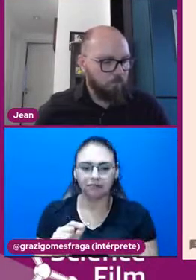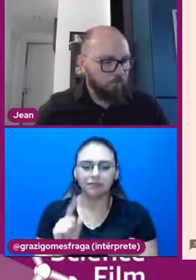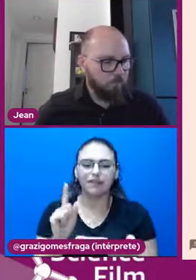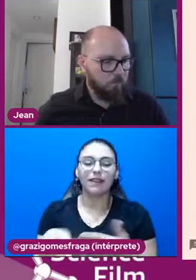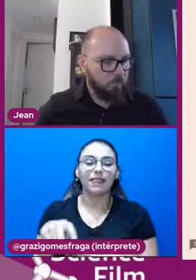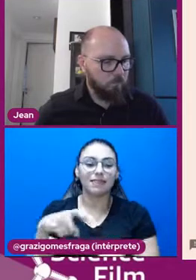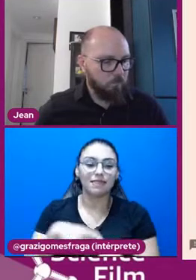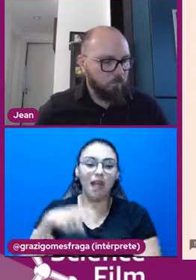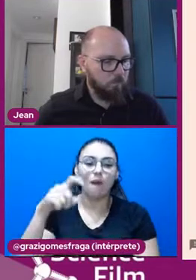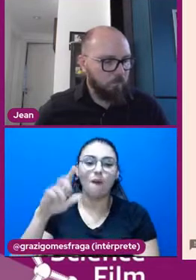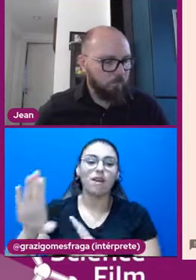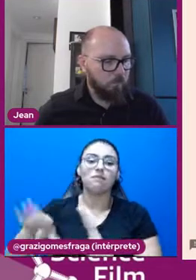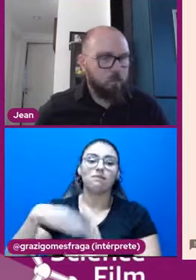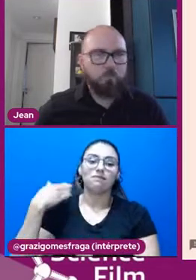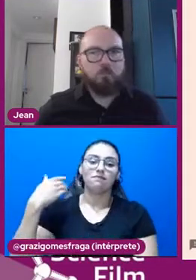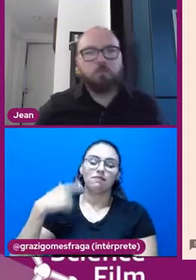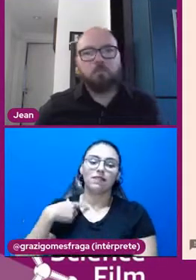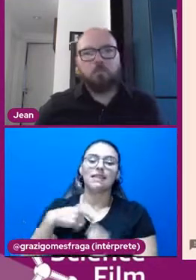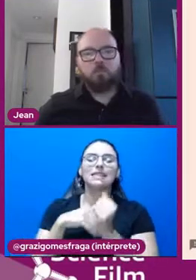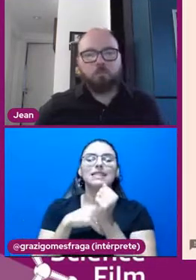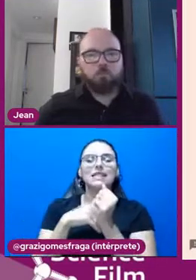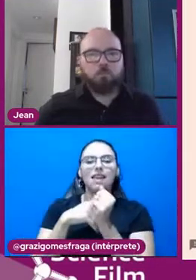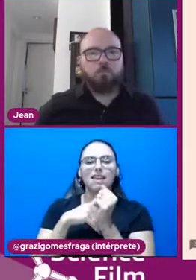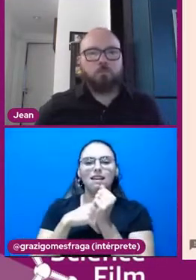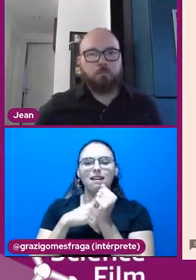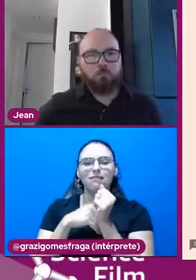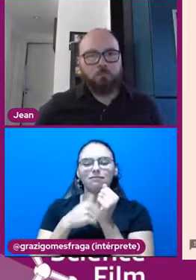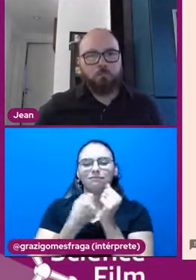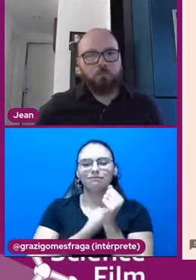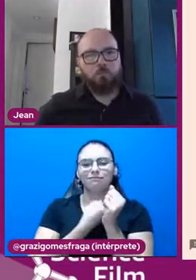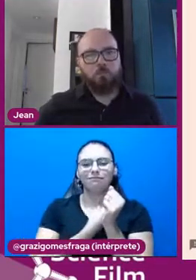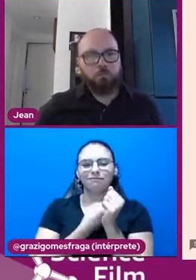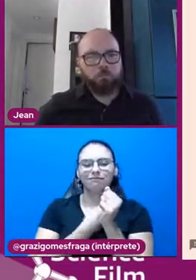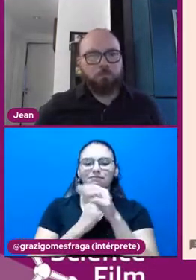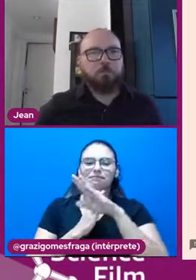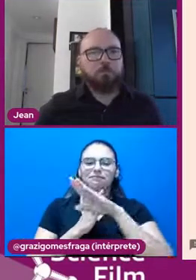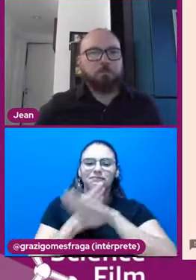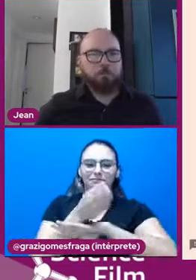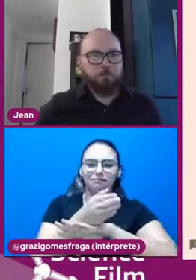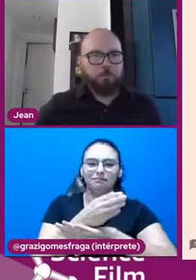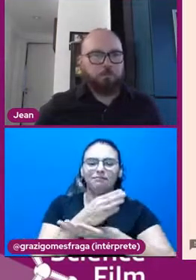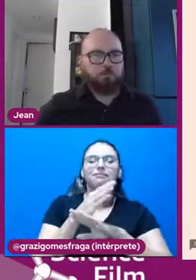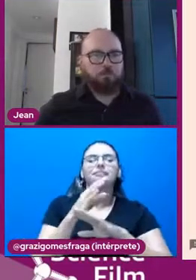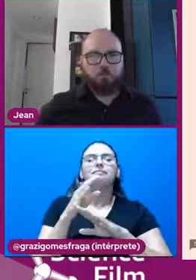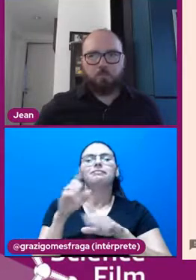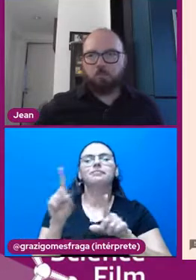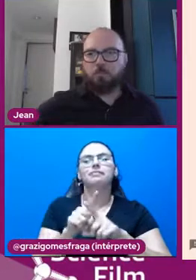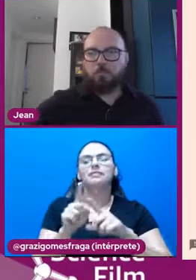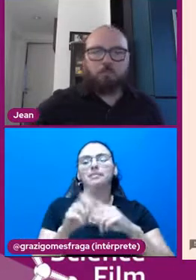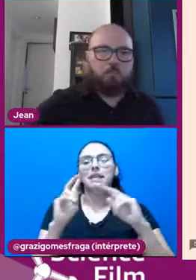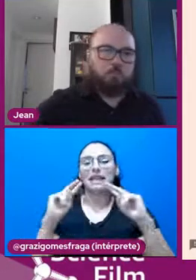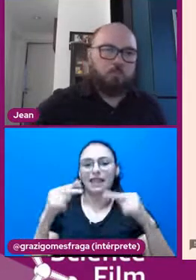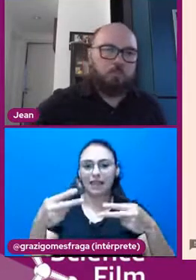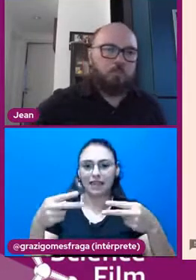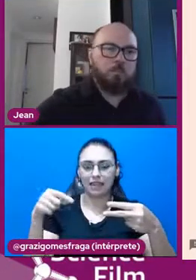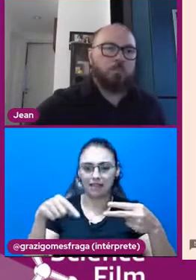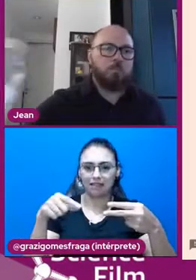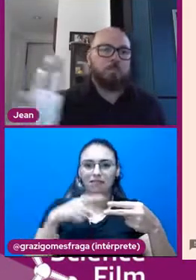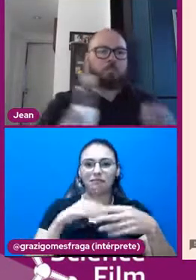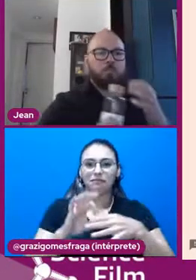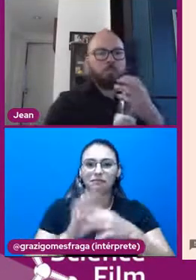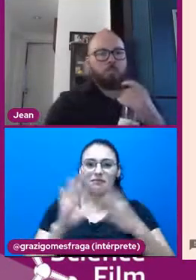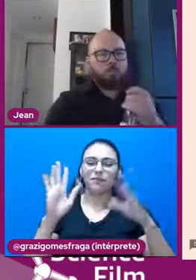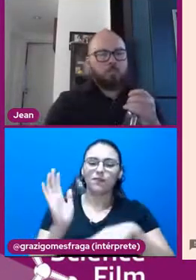um e-mail com a senha de acesso ao conteúdo e também o link onde vão estar disponibilizados esses